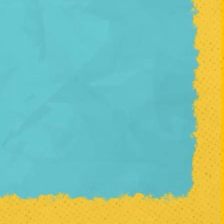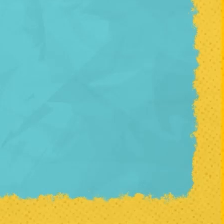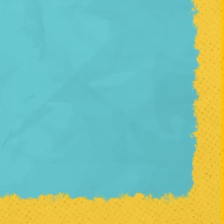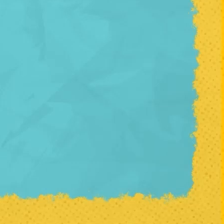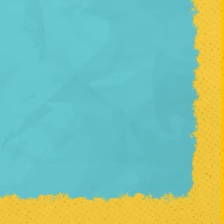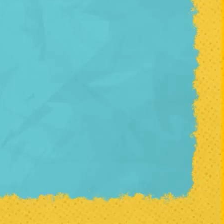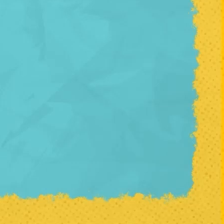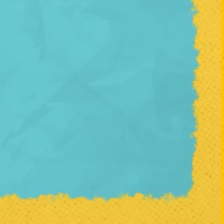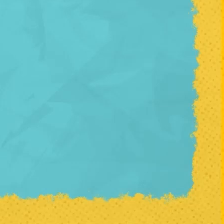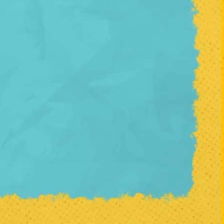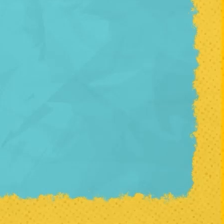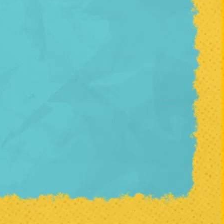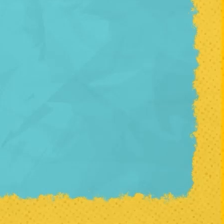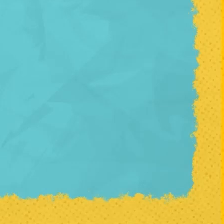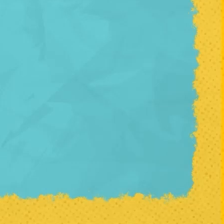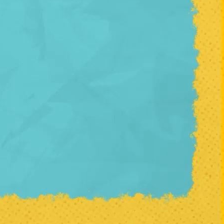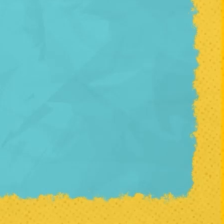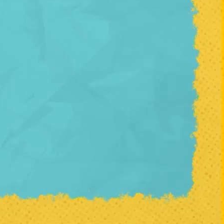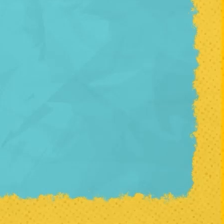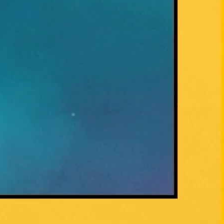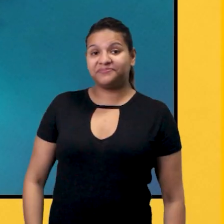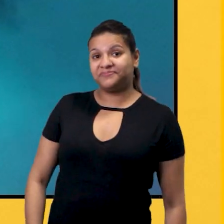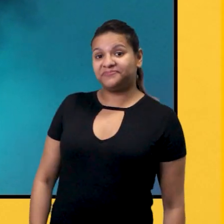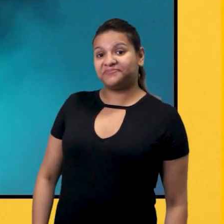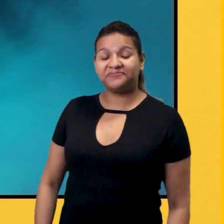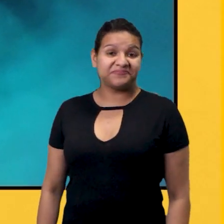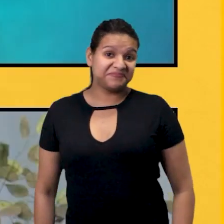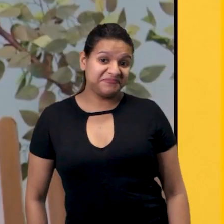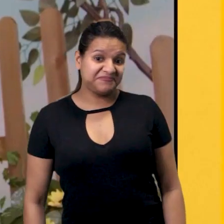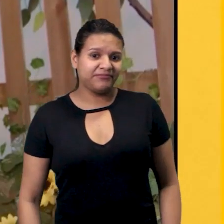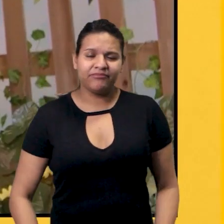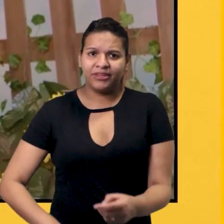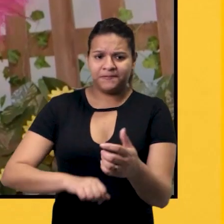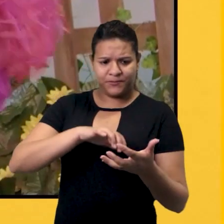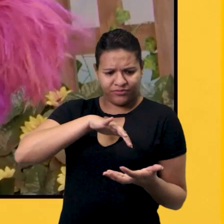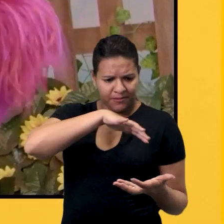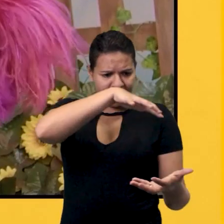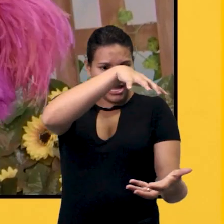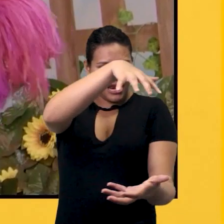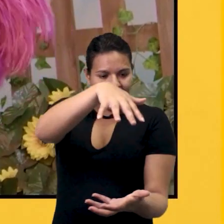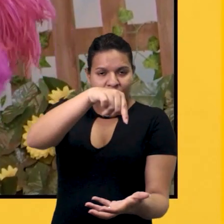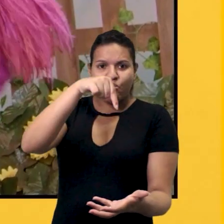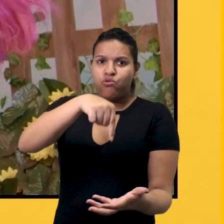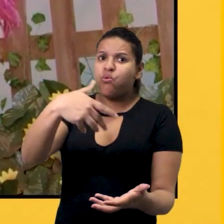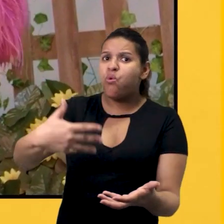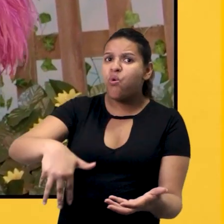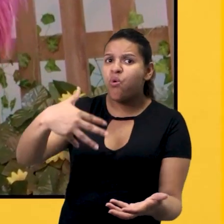Logo dos patrocinadores e apoiadores, Bel é um fantoche de monstrinha roxa de focinho branco.